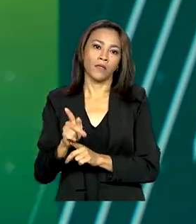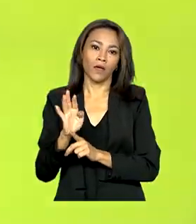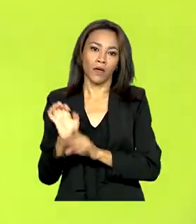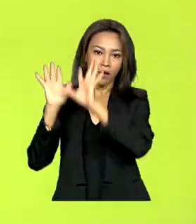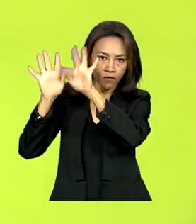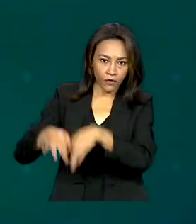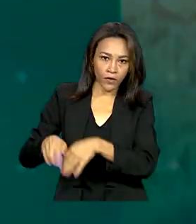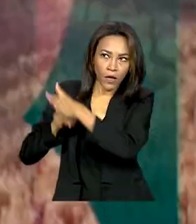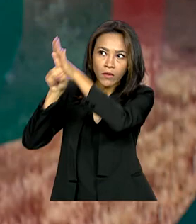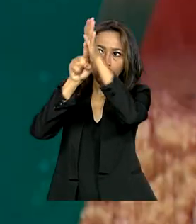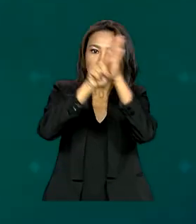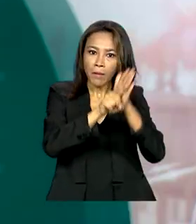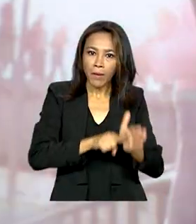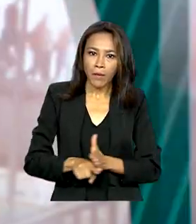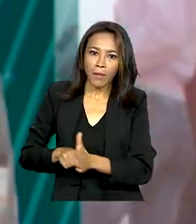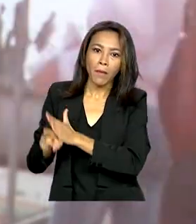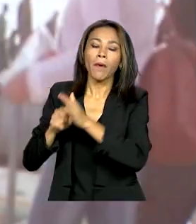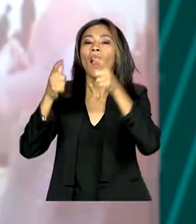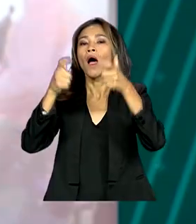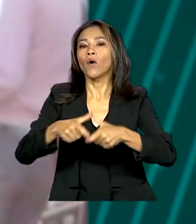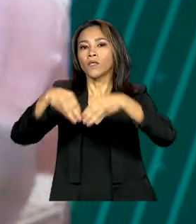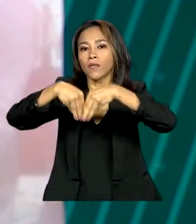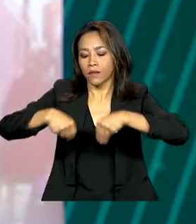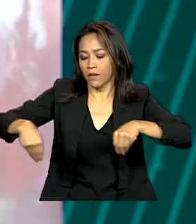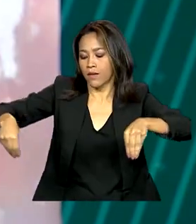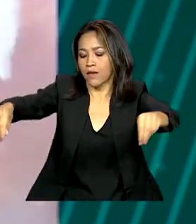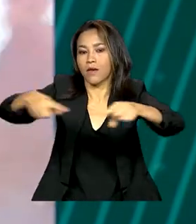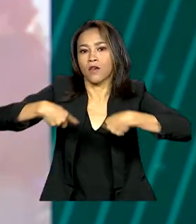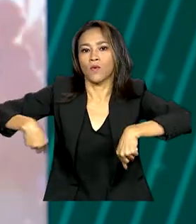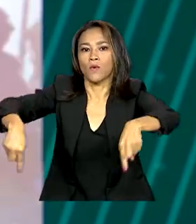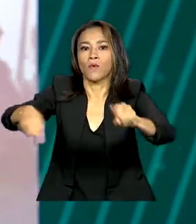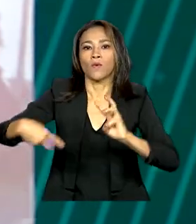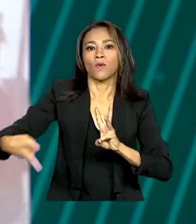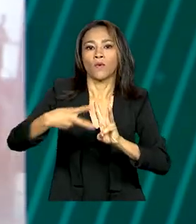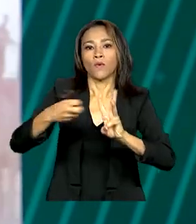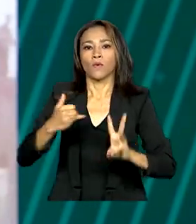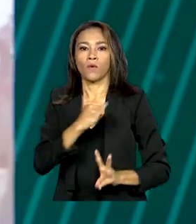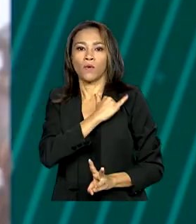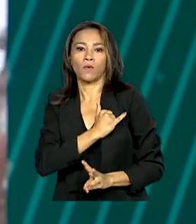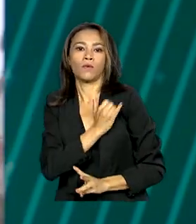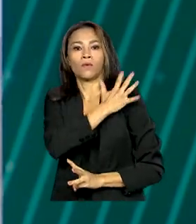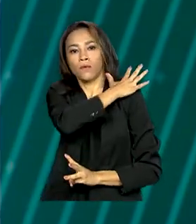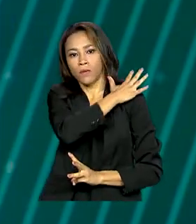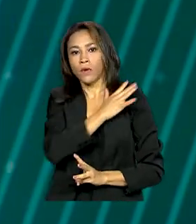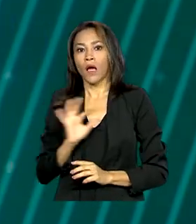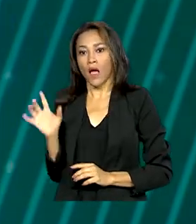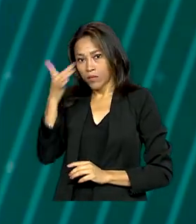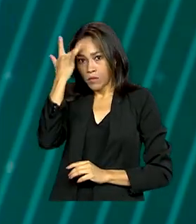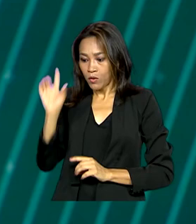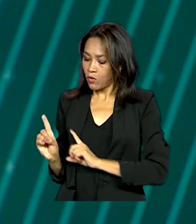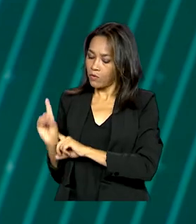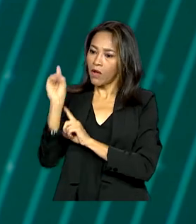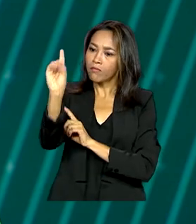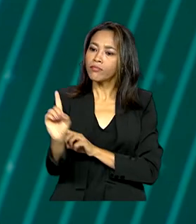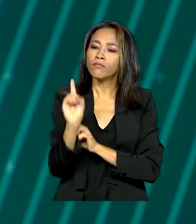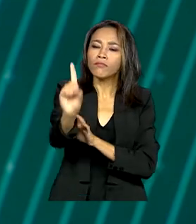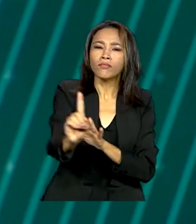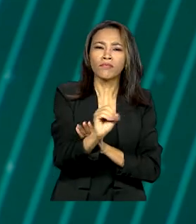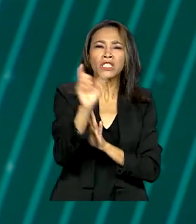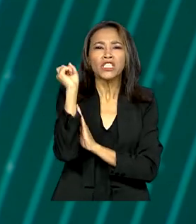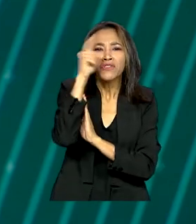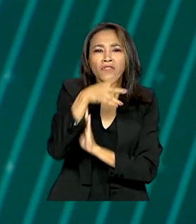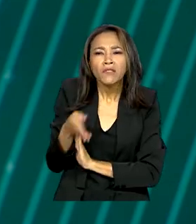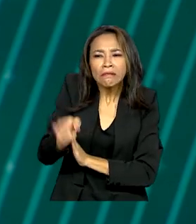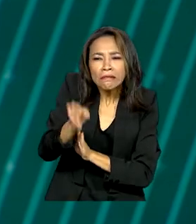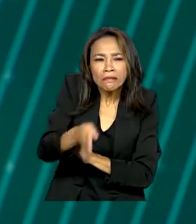2022 na terra indígena Yanomami. A operação do governo federal levará os recenseadores aos pontos de mais difícil acesso